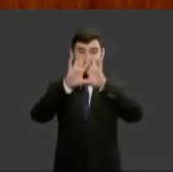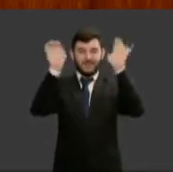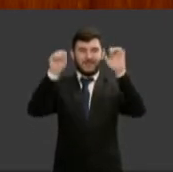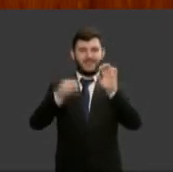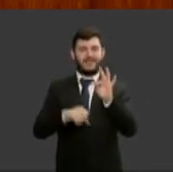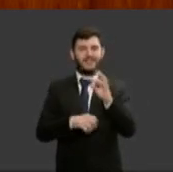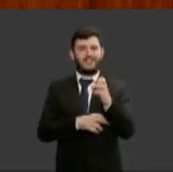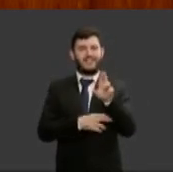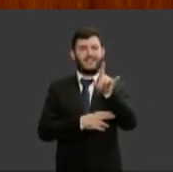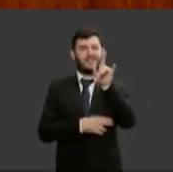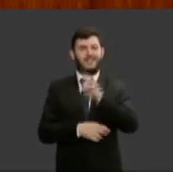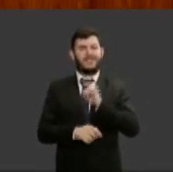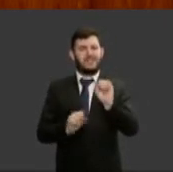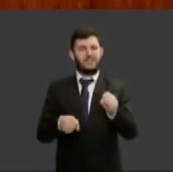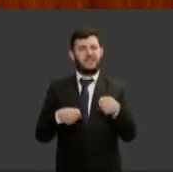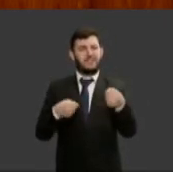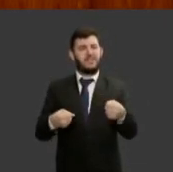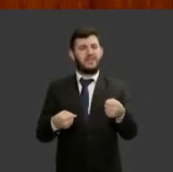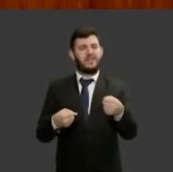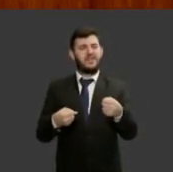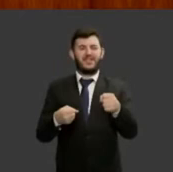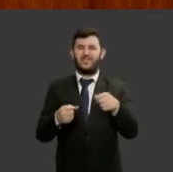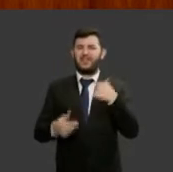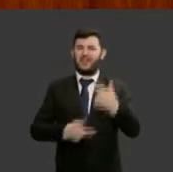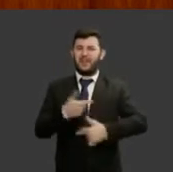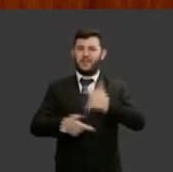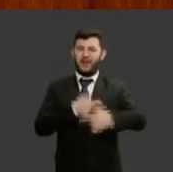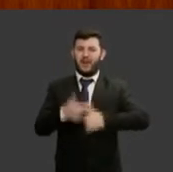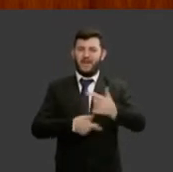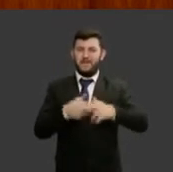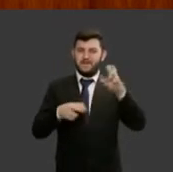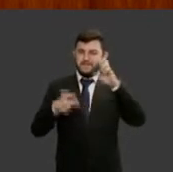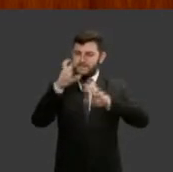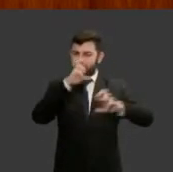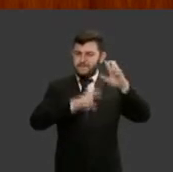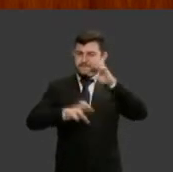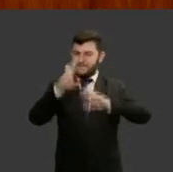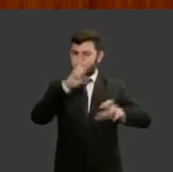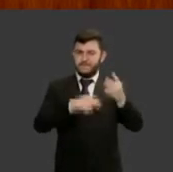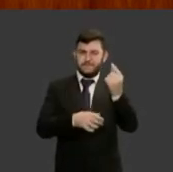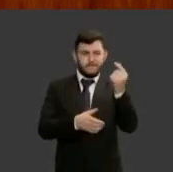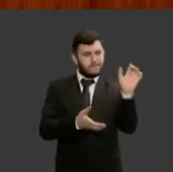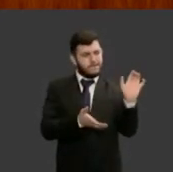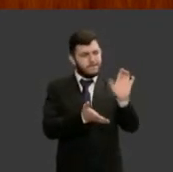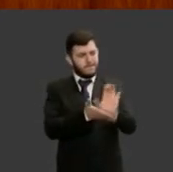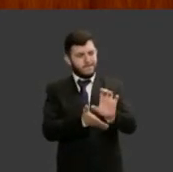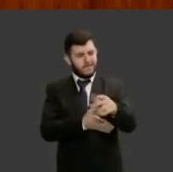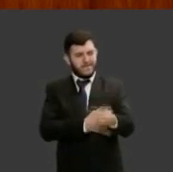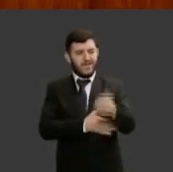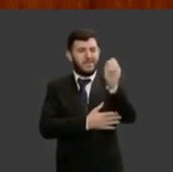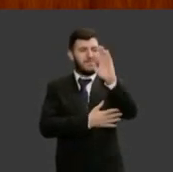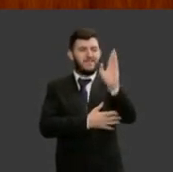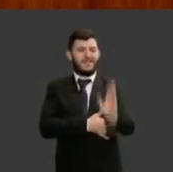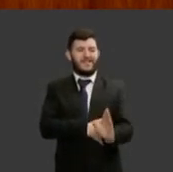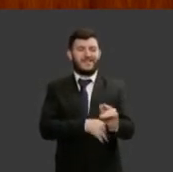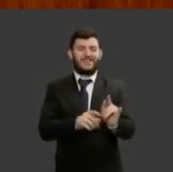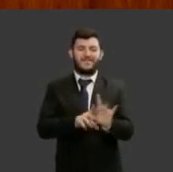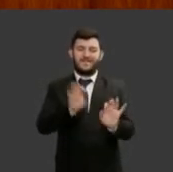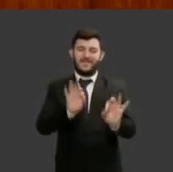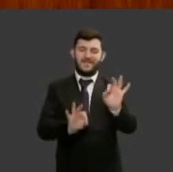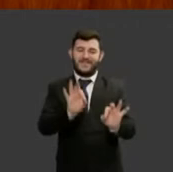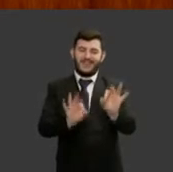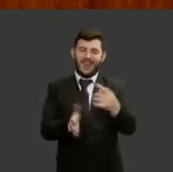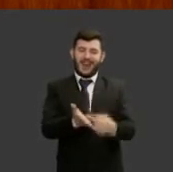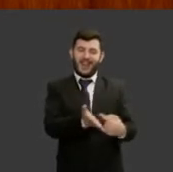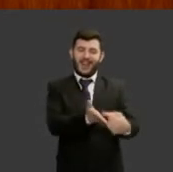ao fortalecimento da fiscalização dos recursos da União sobretudo mediante a celebração de acordos de leliência